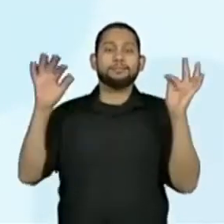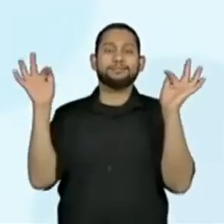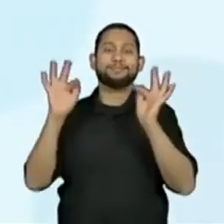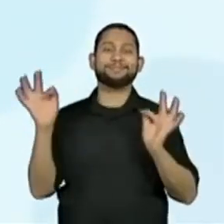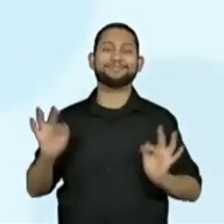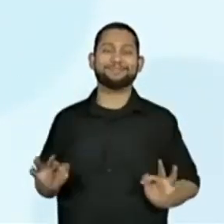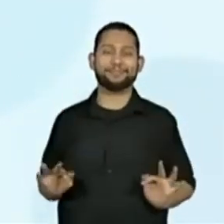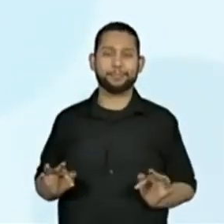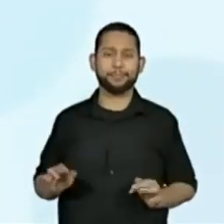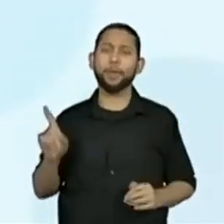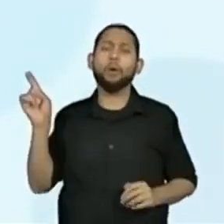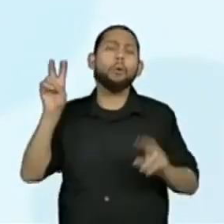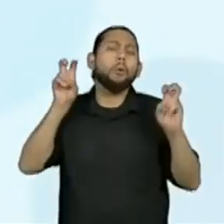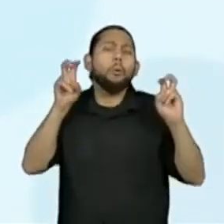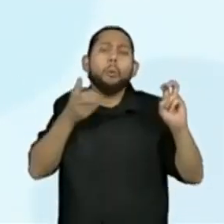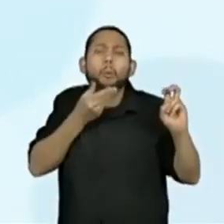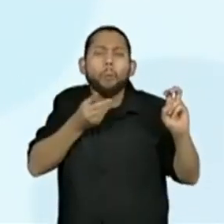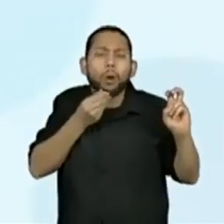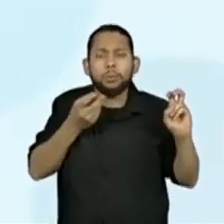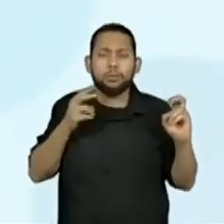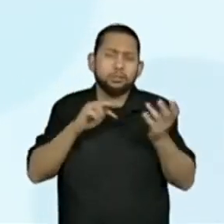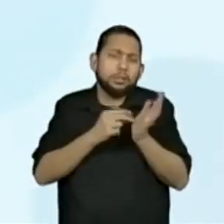alegram o homem.